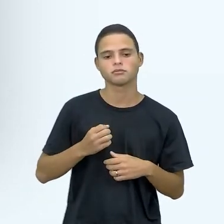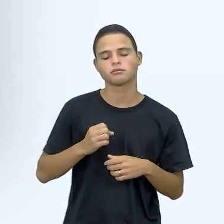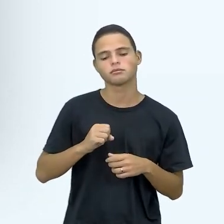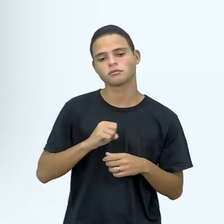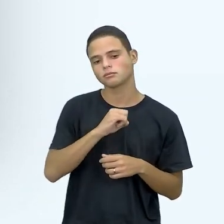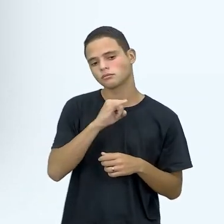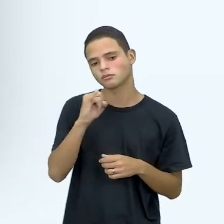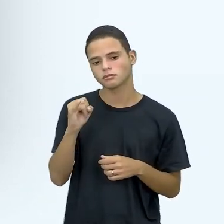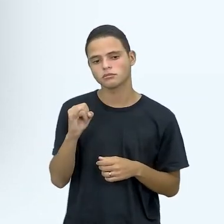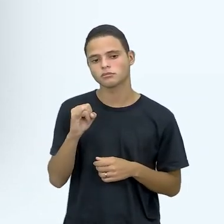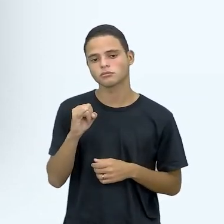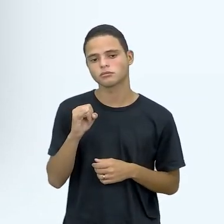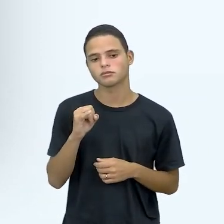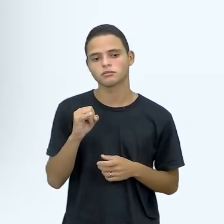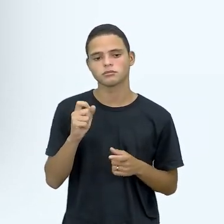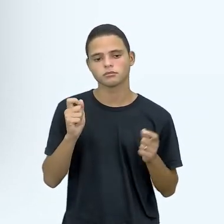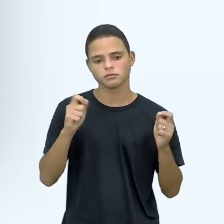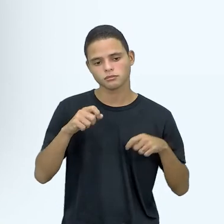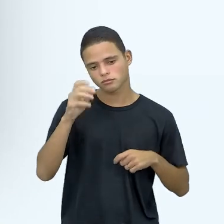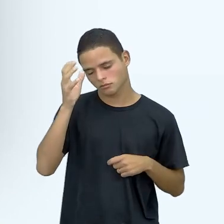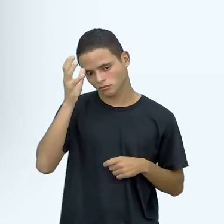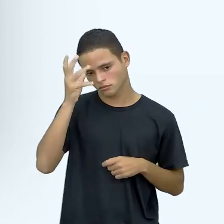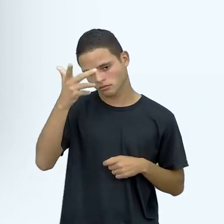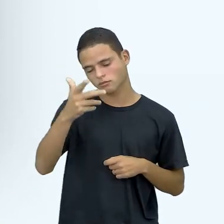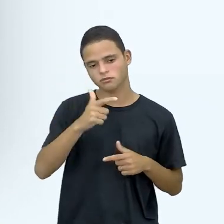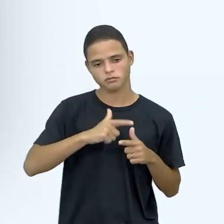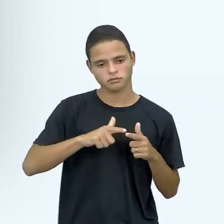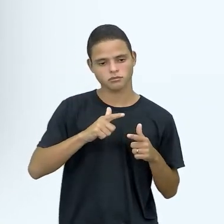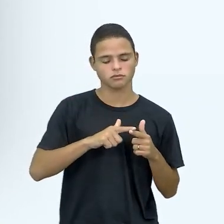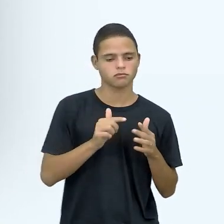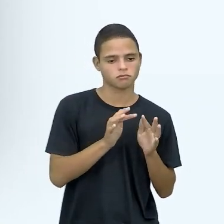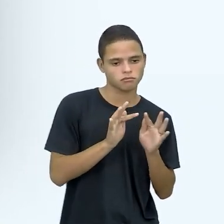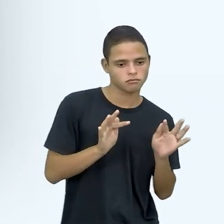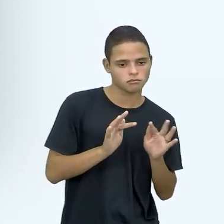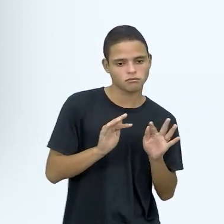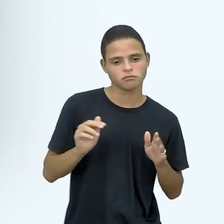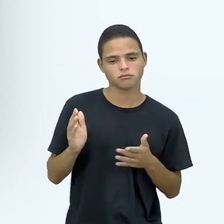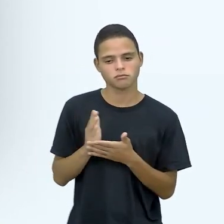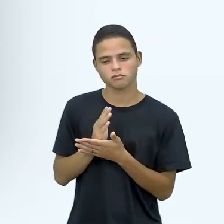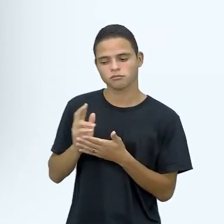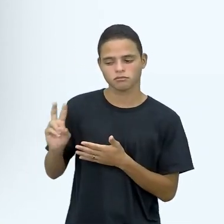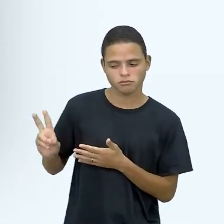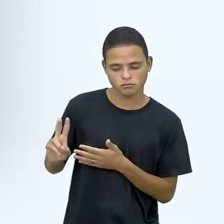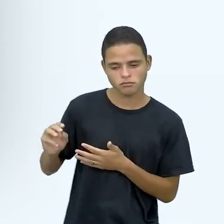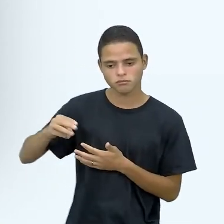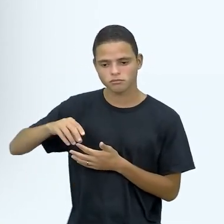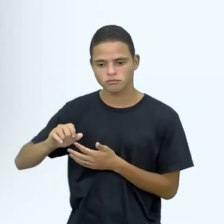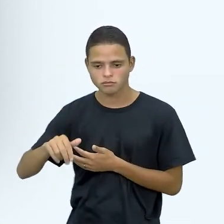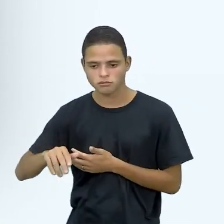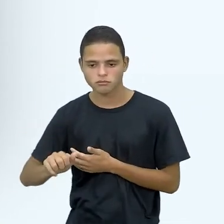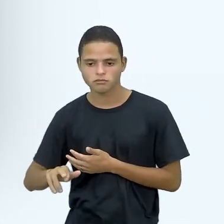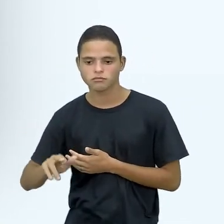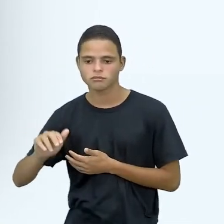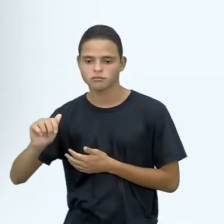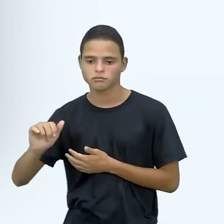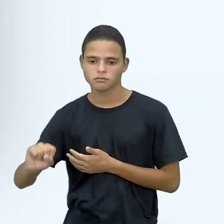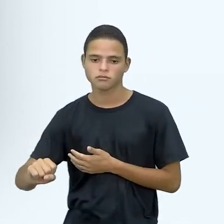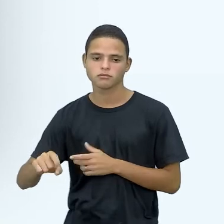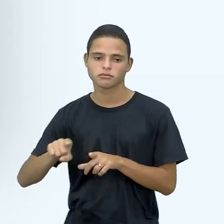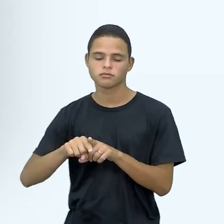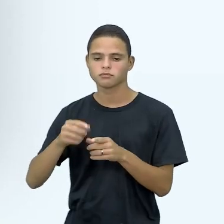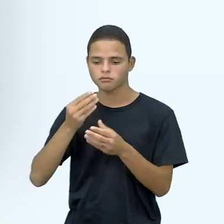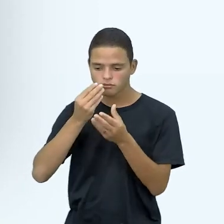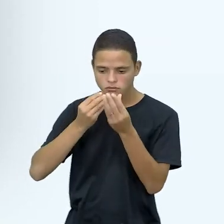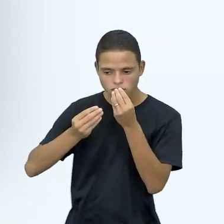geral não é suficiente para regir o problema, né, embora os comprensos vitamínicos também minerais possam ser recomendados, né, a suplementação oral de